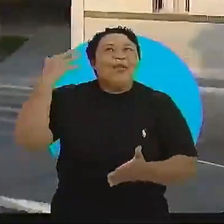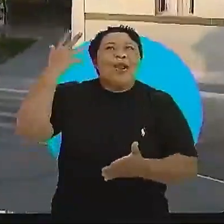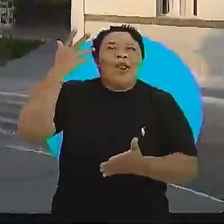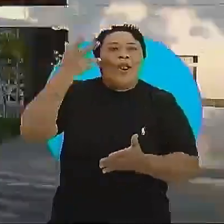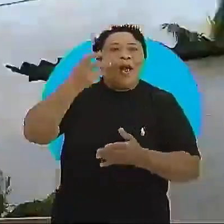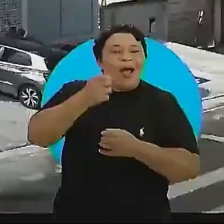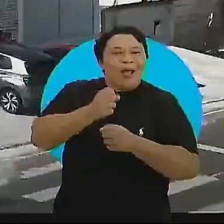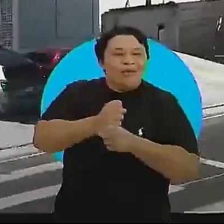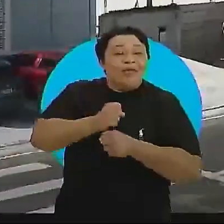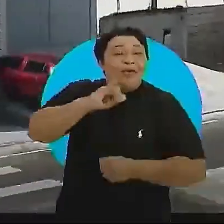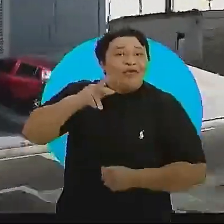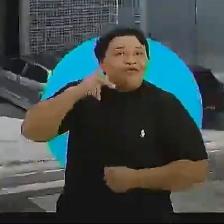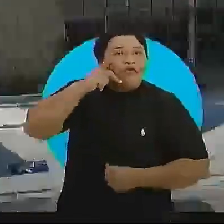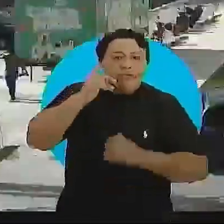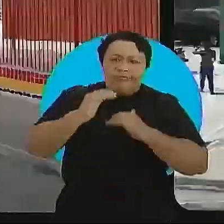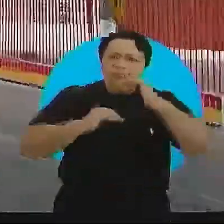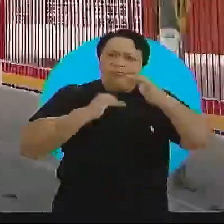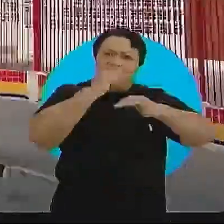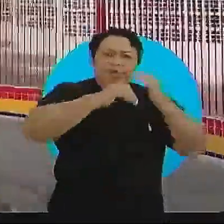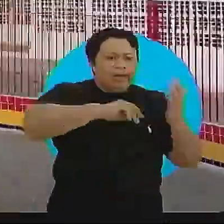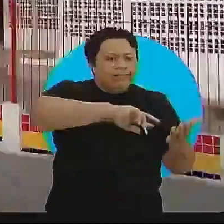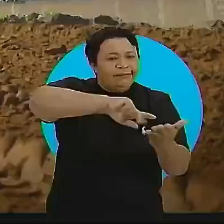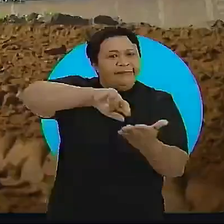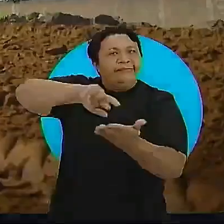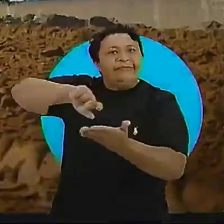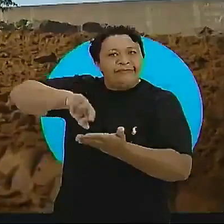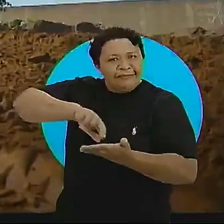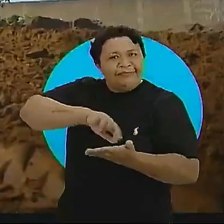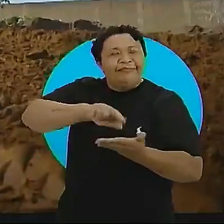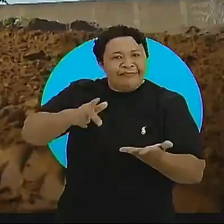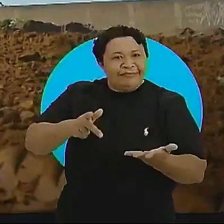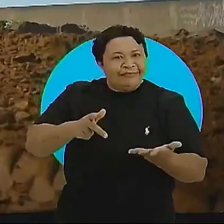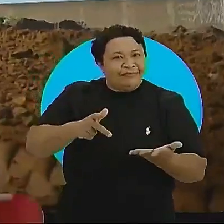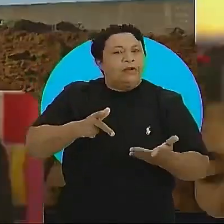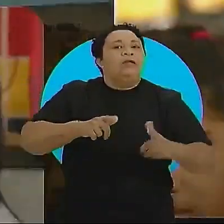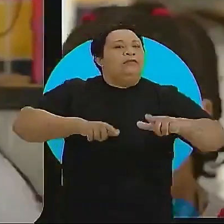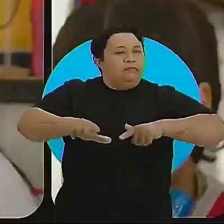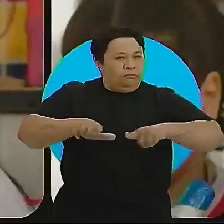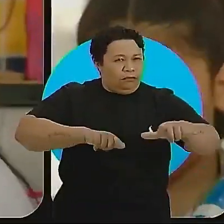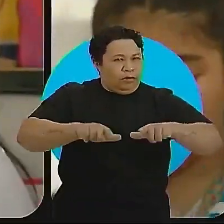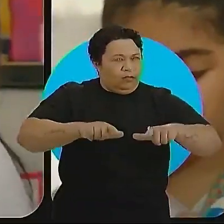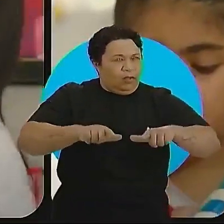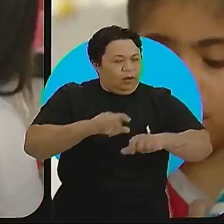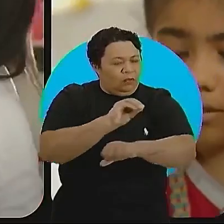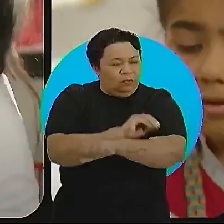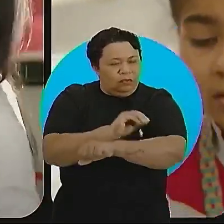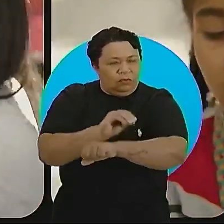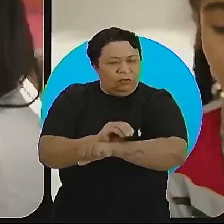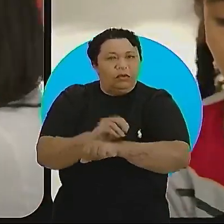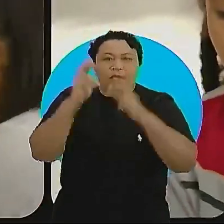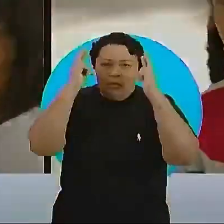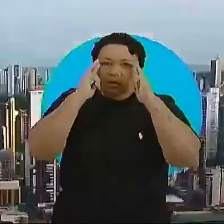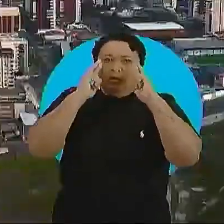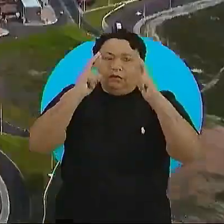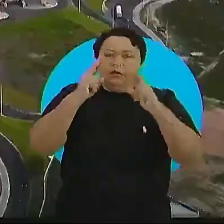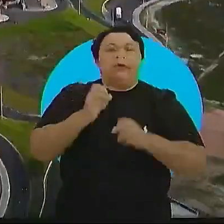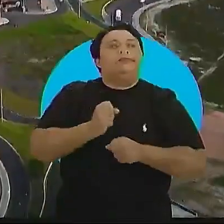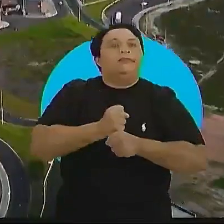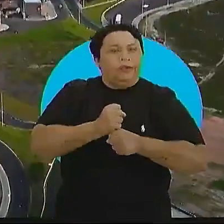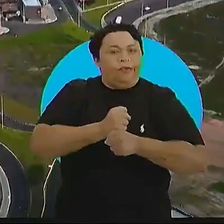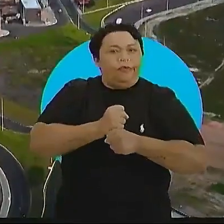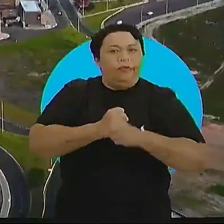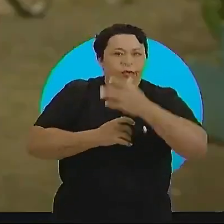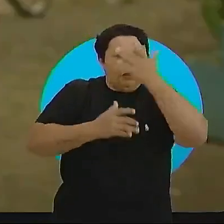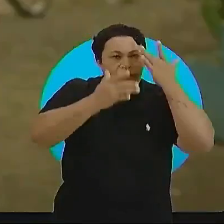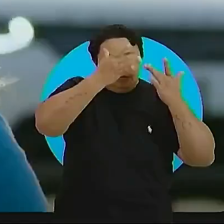anos, João Pessoa tem avançado em diversas áreas. Com muito trabalho, cuidado, respeito